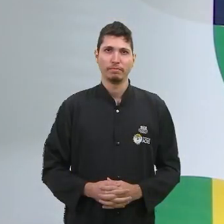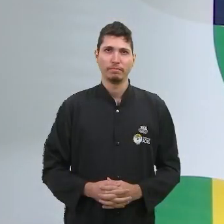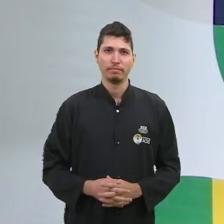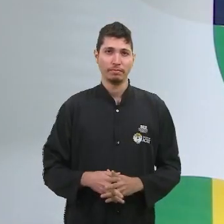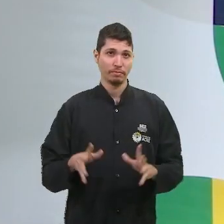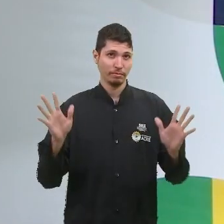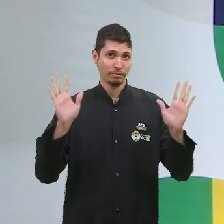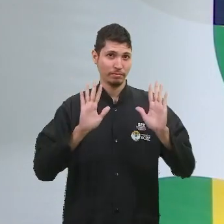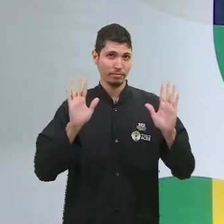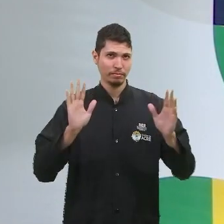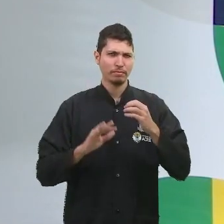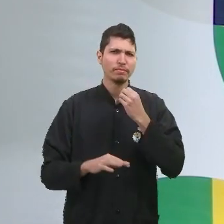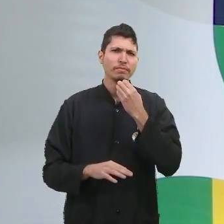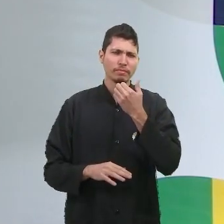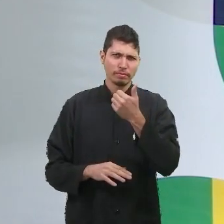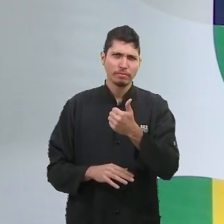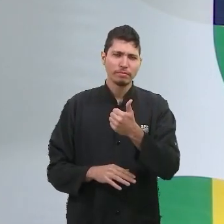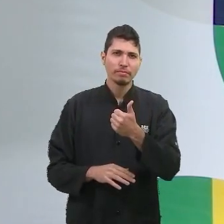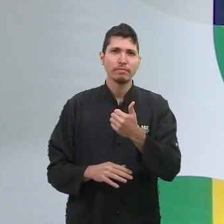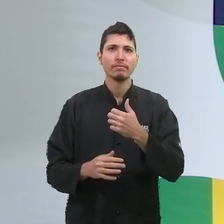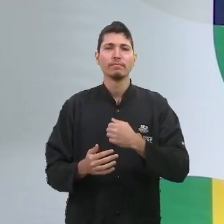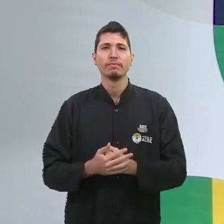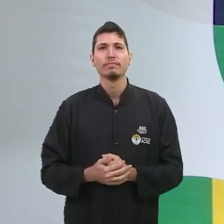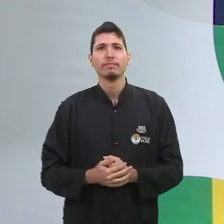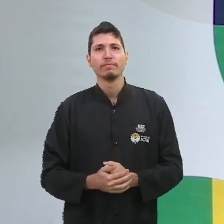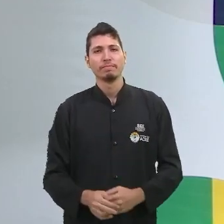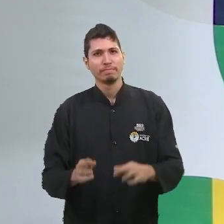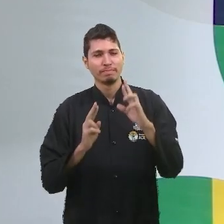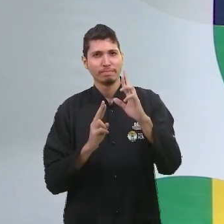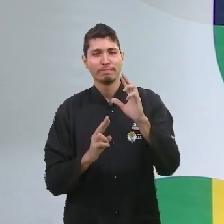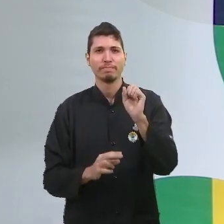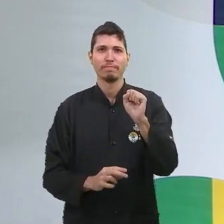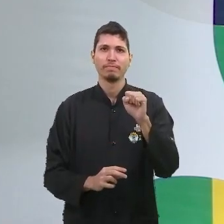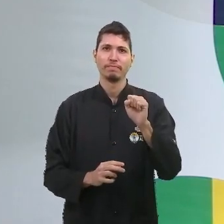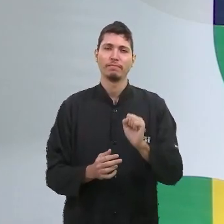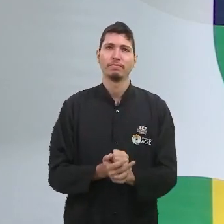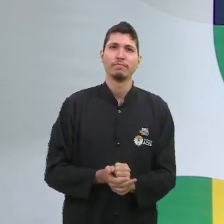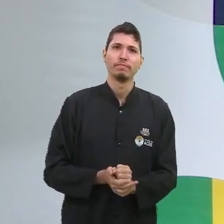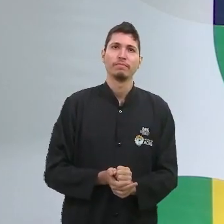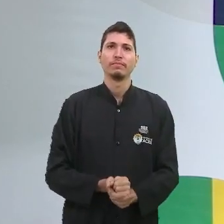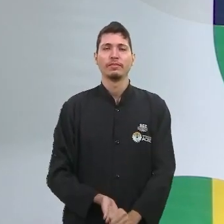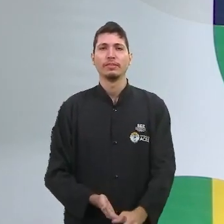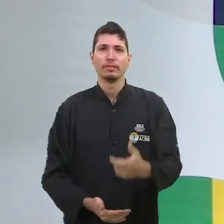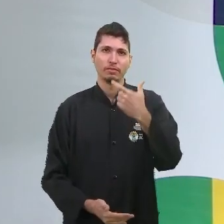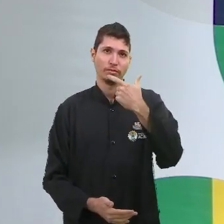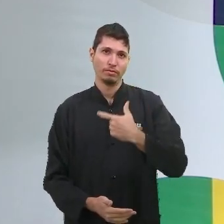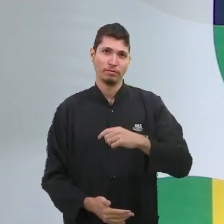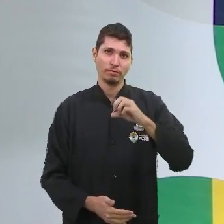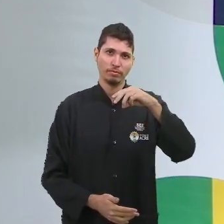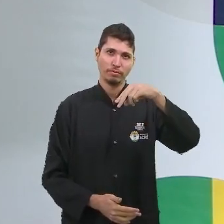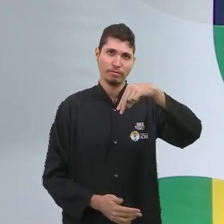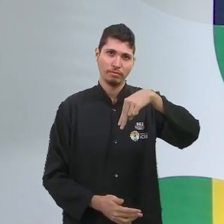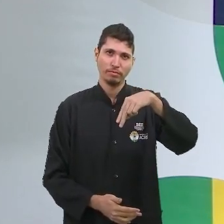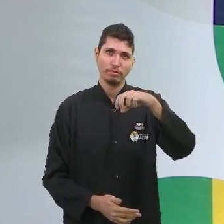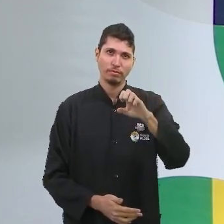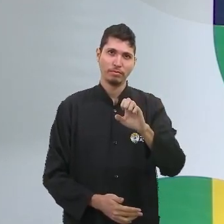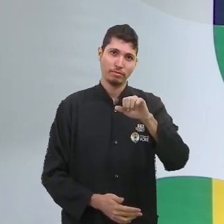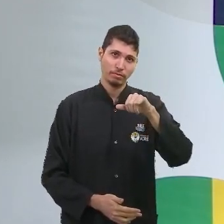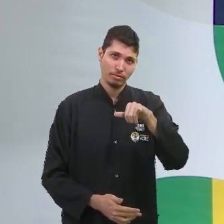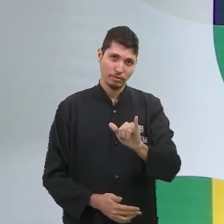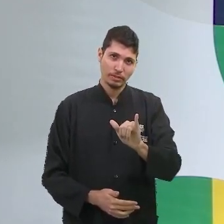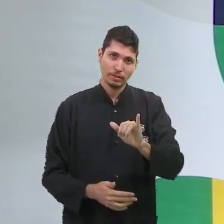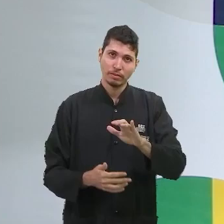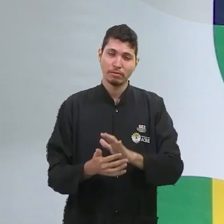Olá, tudo bem com vocês? Eu espero que sim. Eu sou o professor Ney Araújo e para todos aqueles alunos e